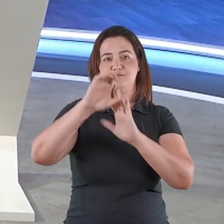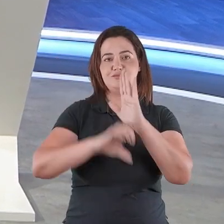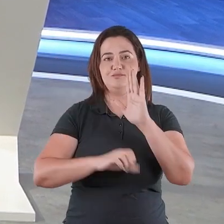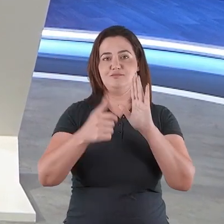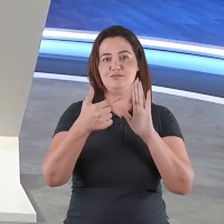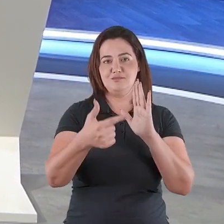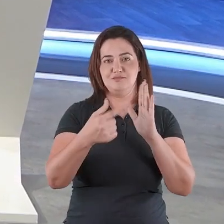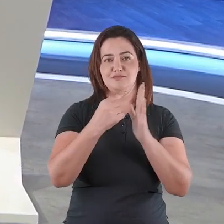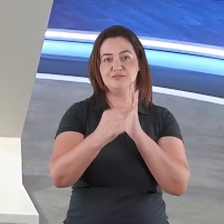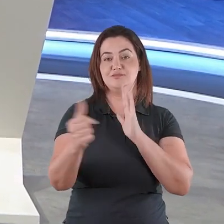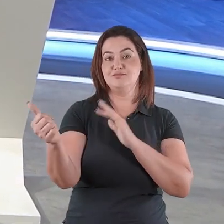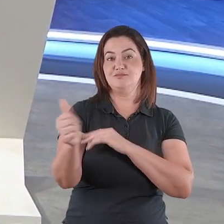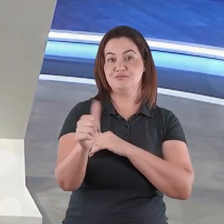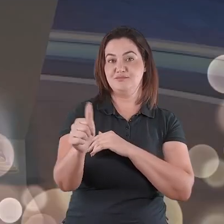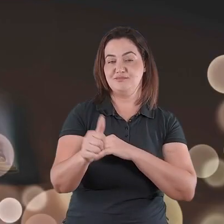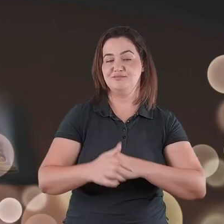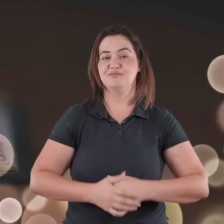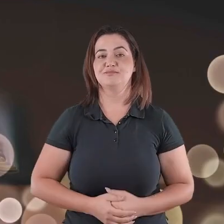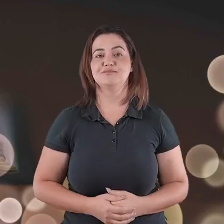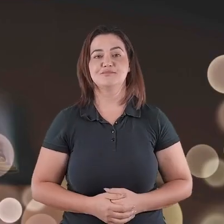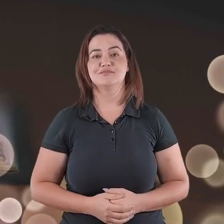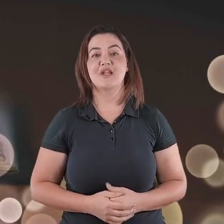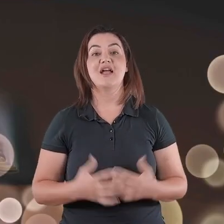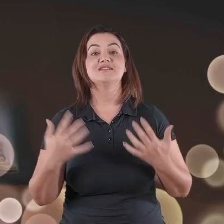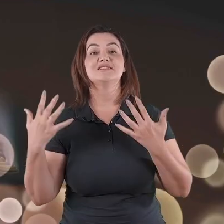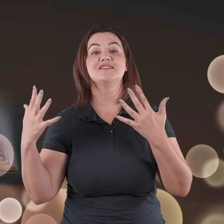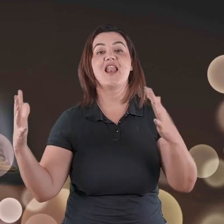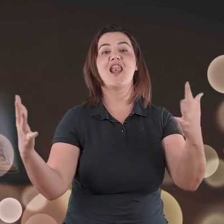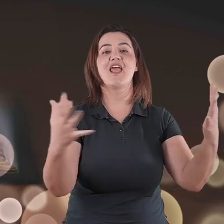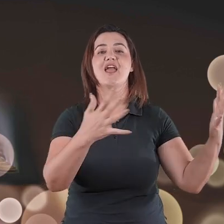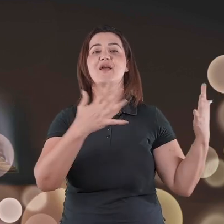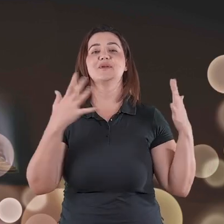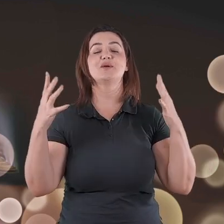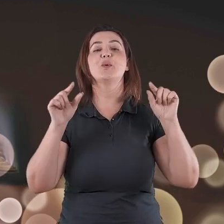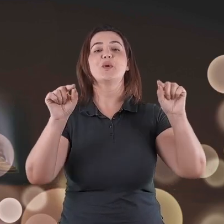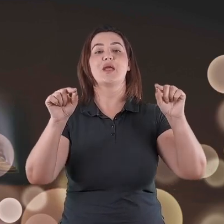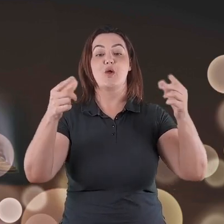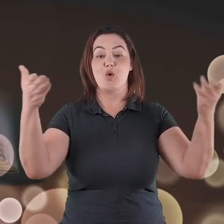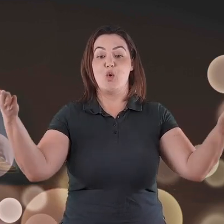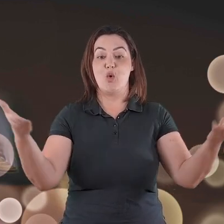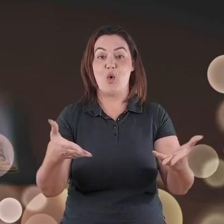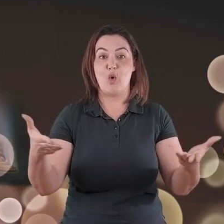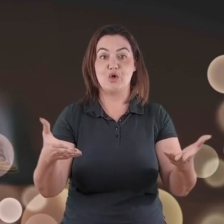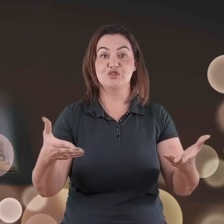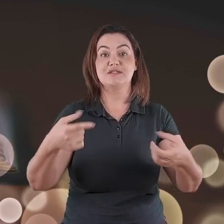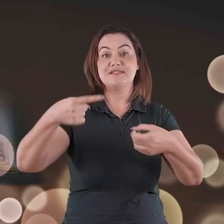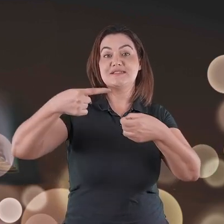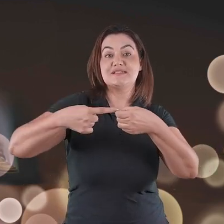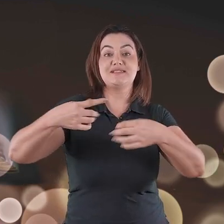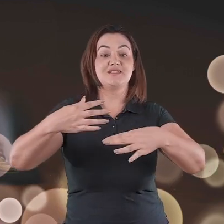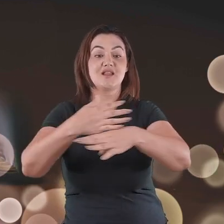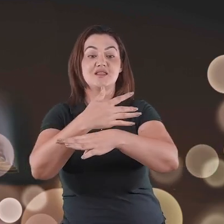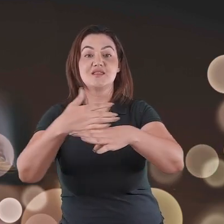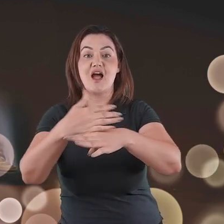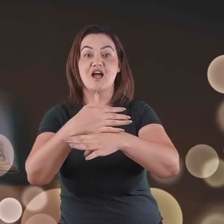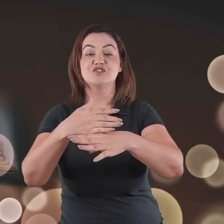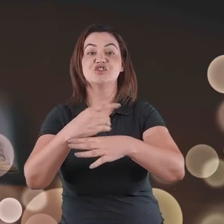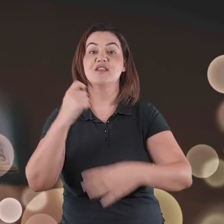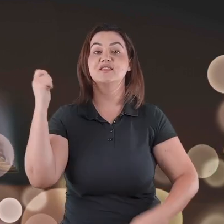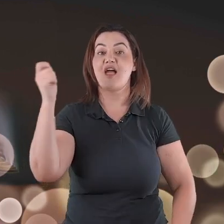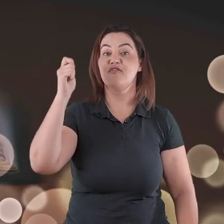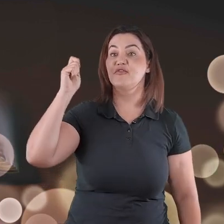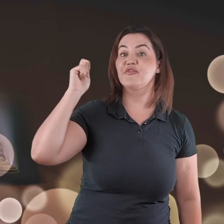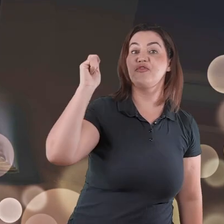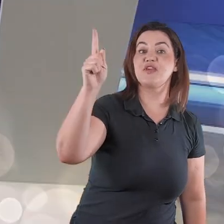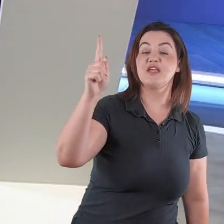uma celebração é que hoje na cidade de Davi lhes nasceu o Salvador que é Cristo,